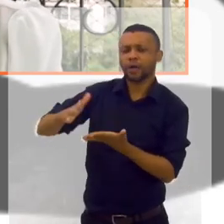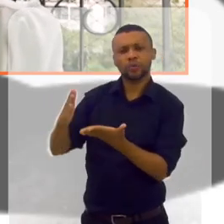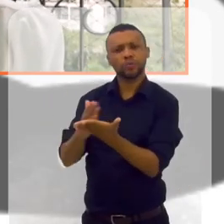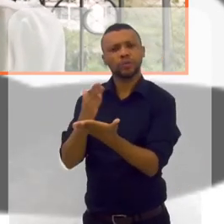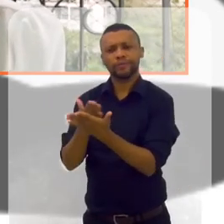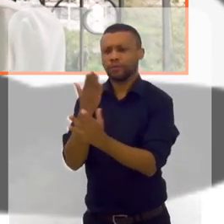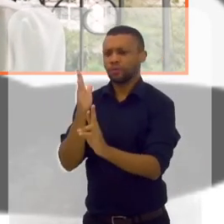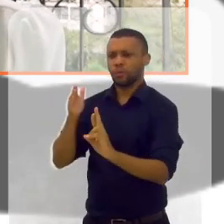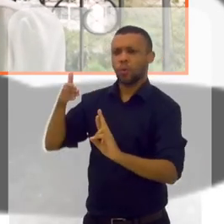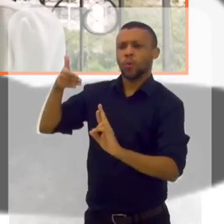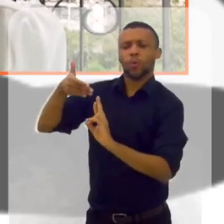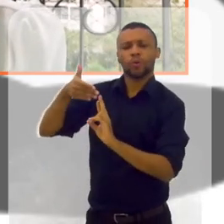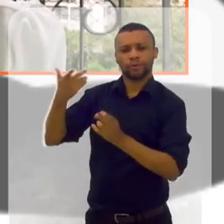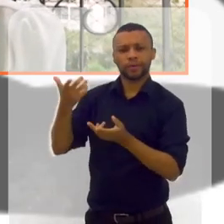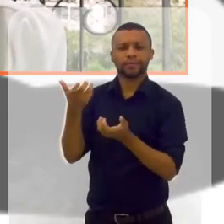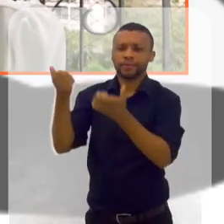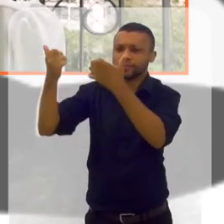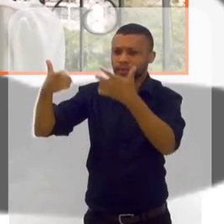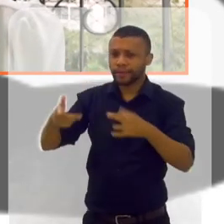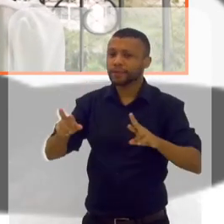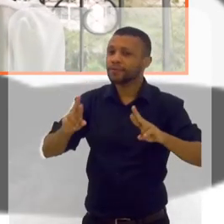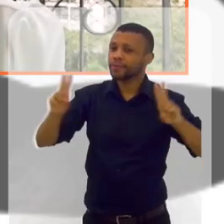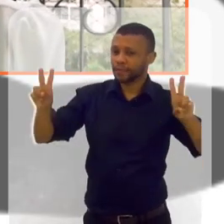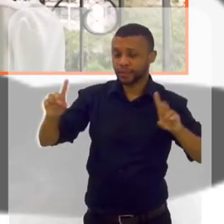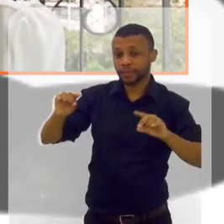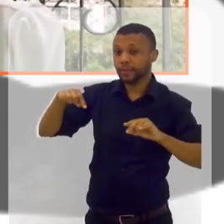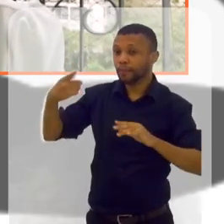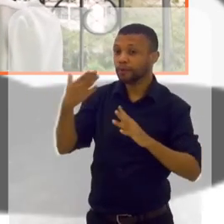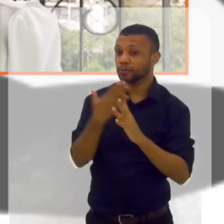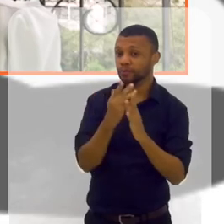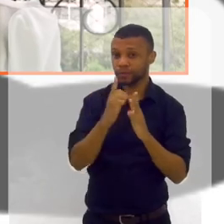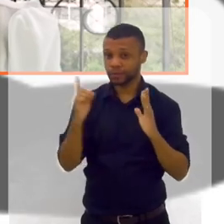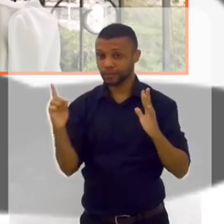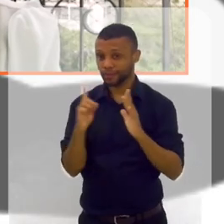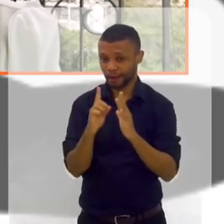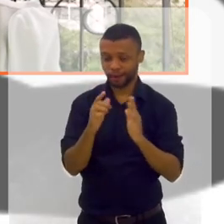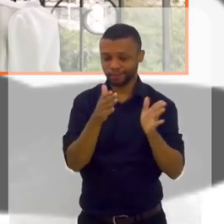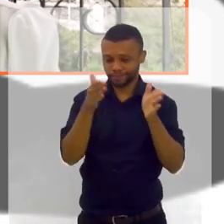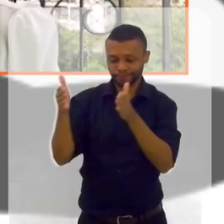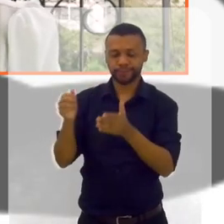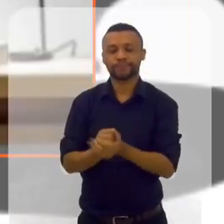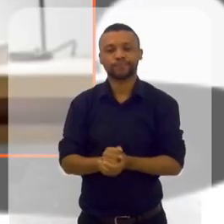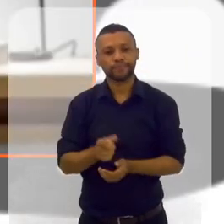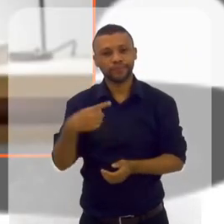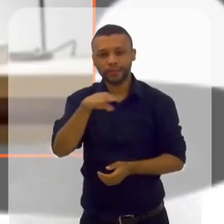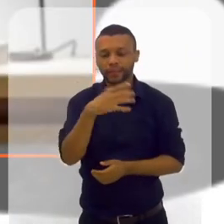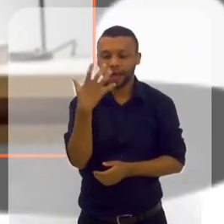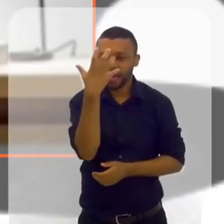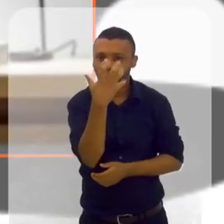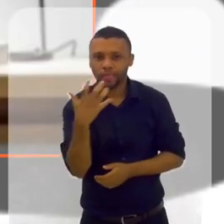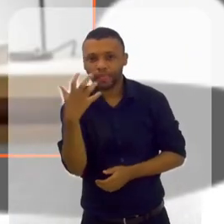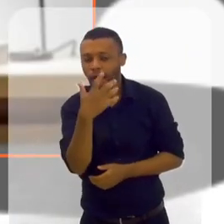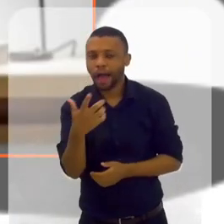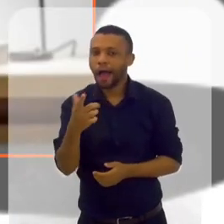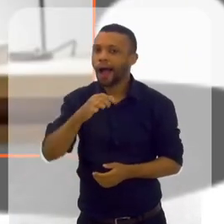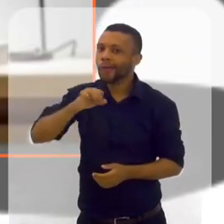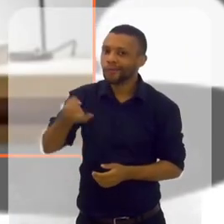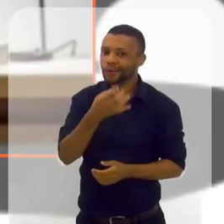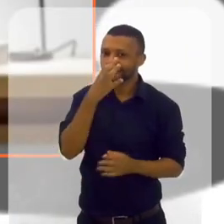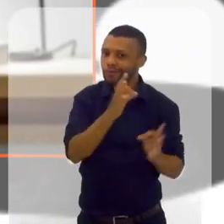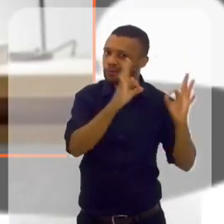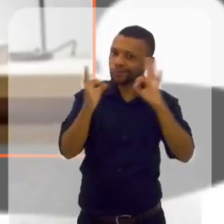tem em tantos best-sellers? Eu queria que você diferenciasse depois do nosso intervalo, tá, Sibeli? Olha, você, nosso espectador que tá aí